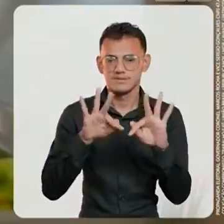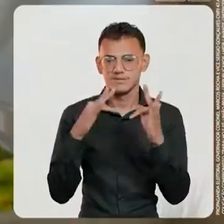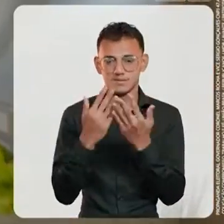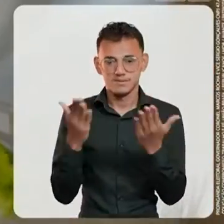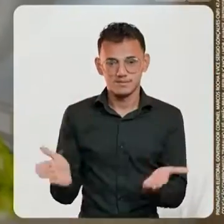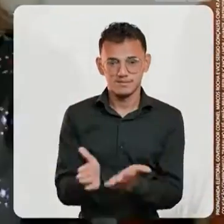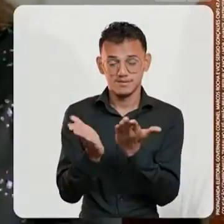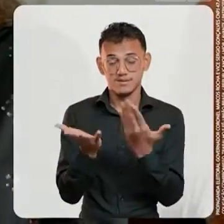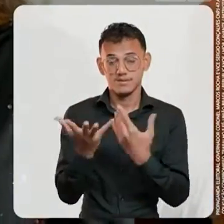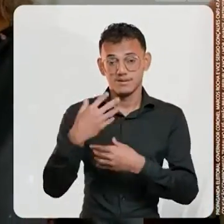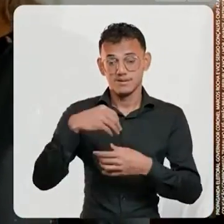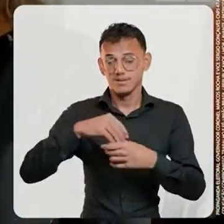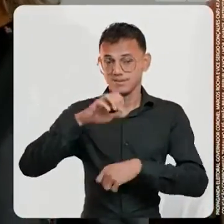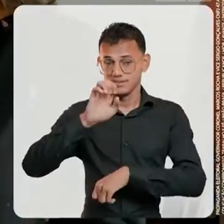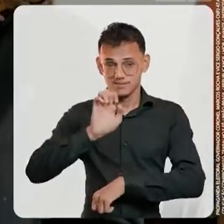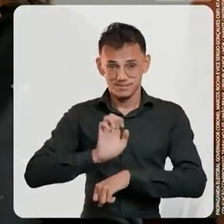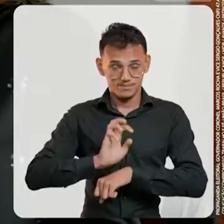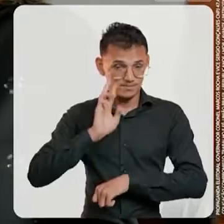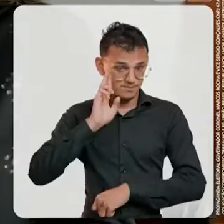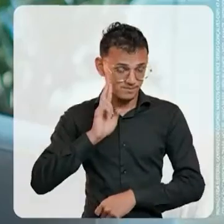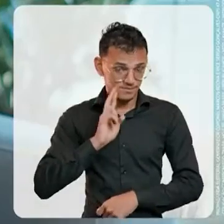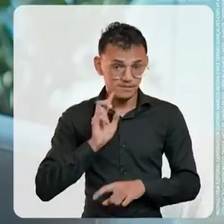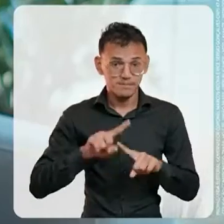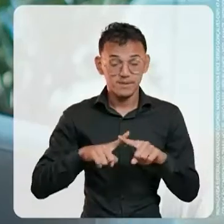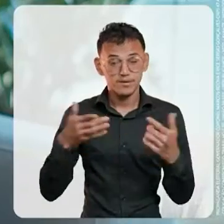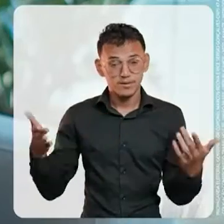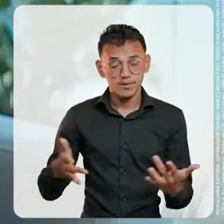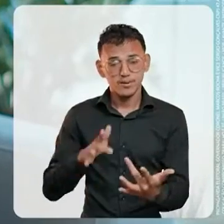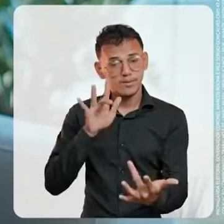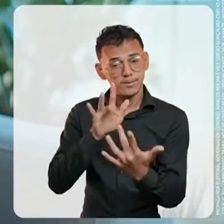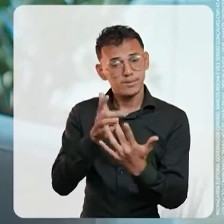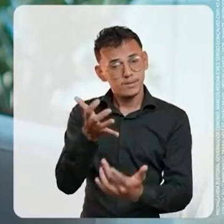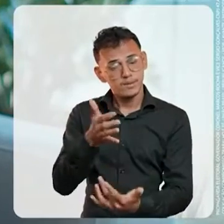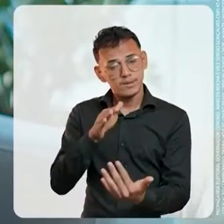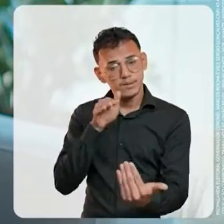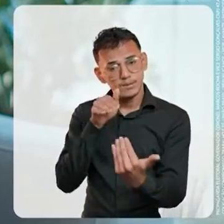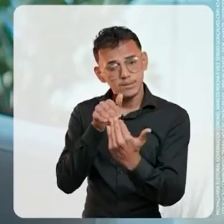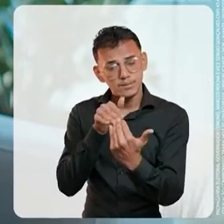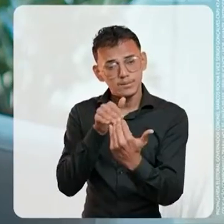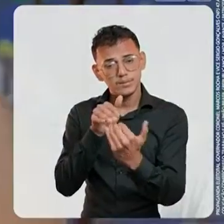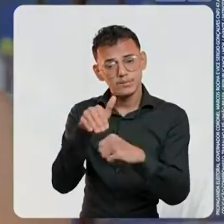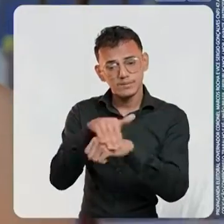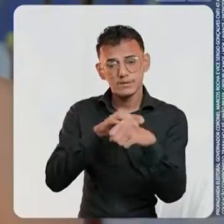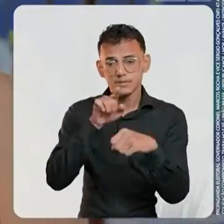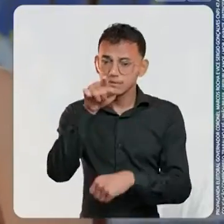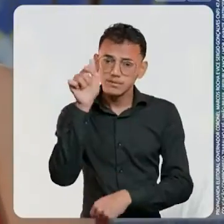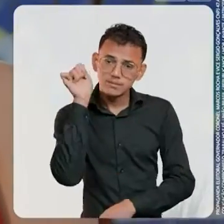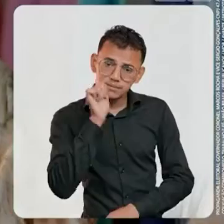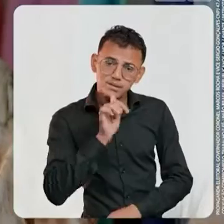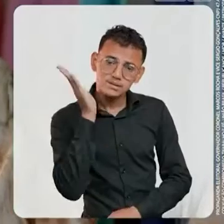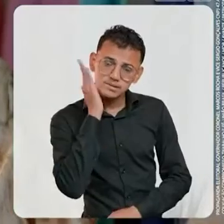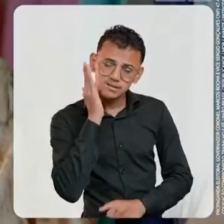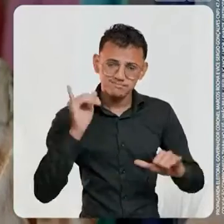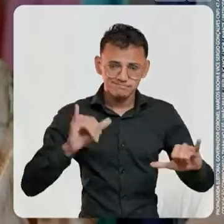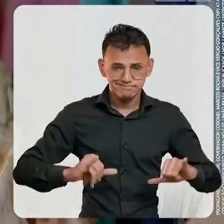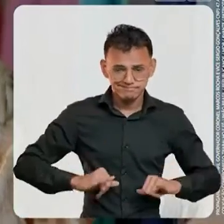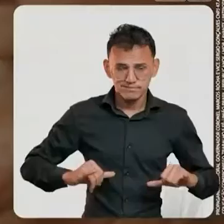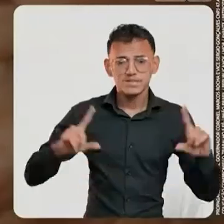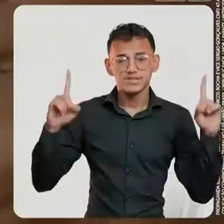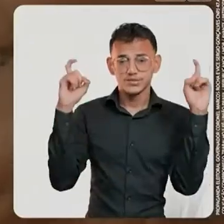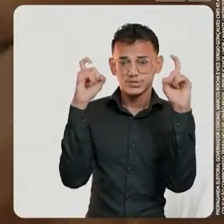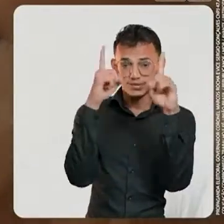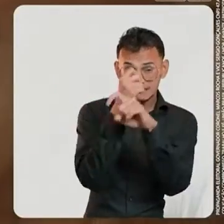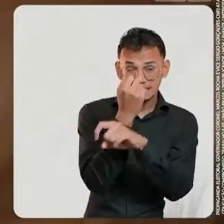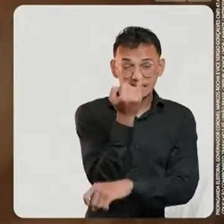milhares de famílias carente em nosso estado. Mas hoje eu quero me dirigir em especial a você mulher que sabe a dor e